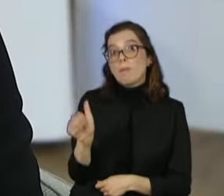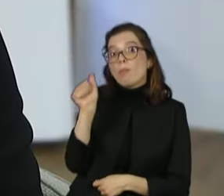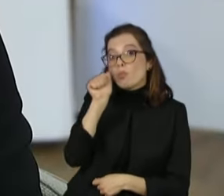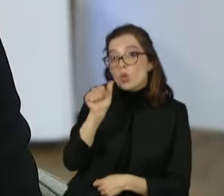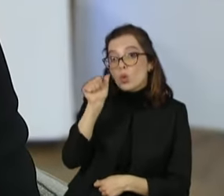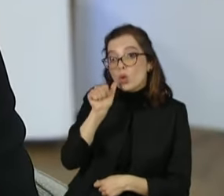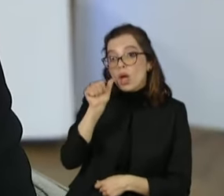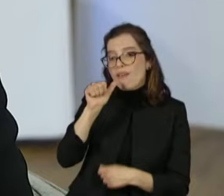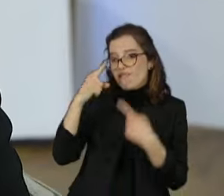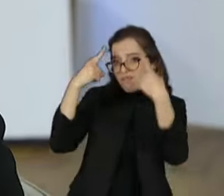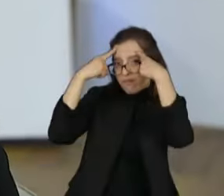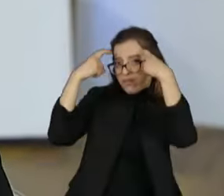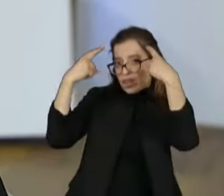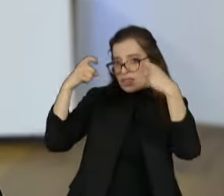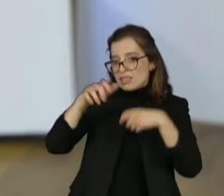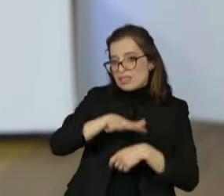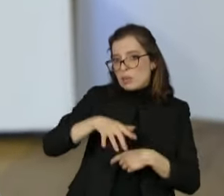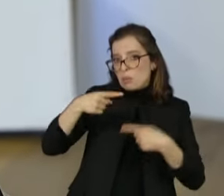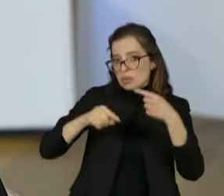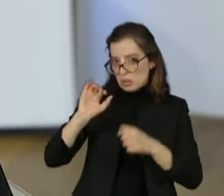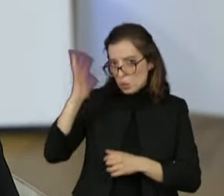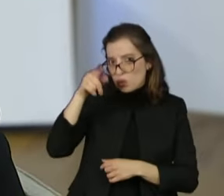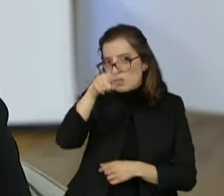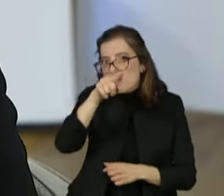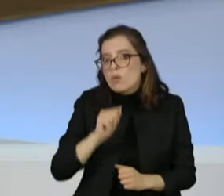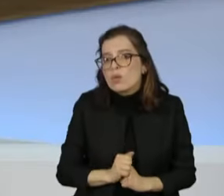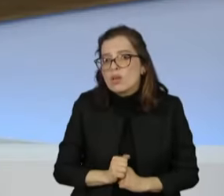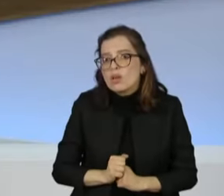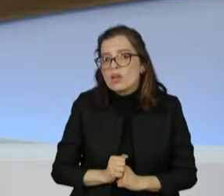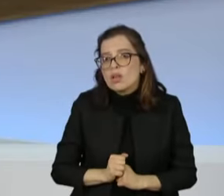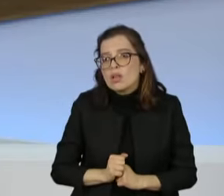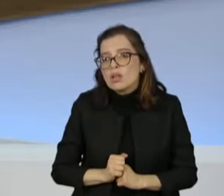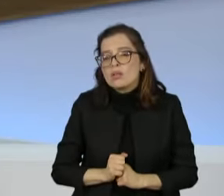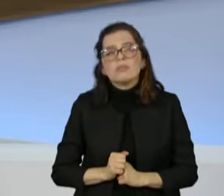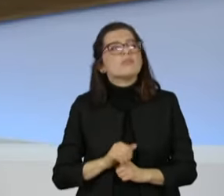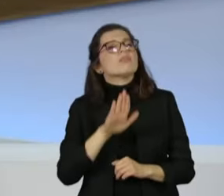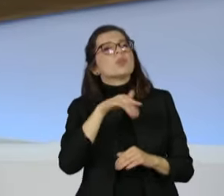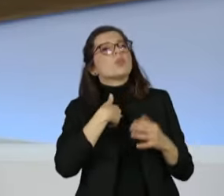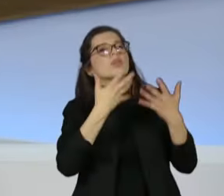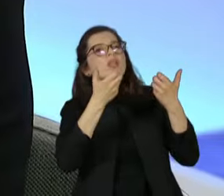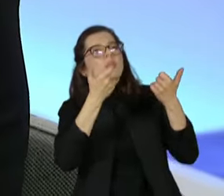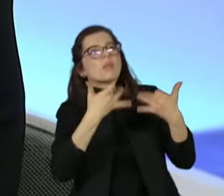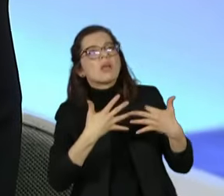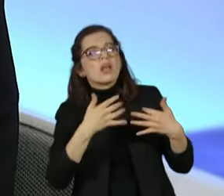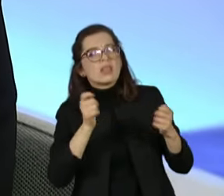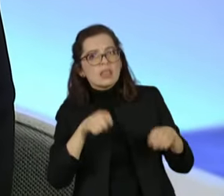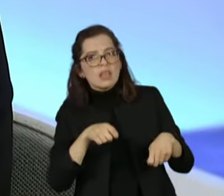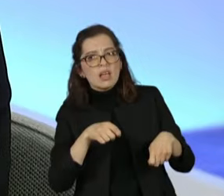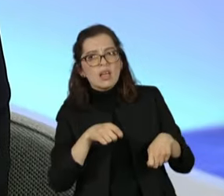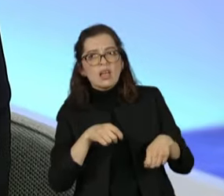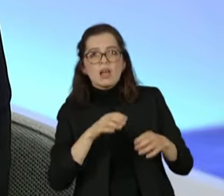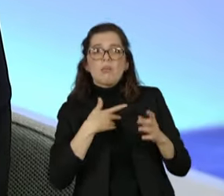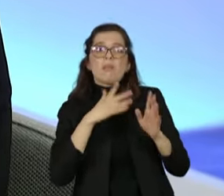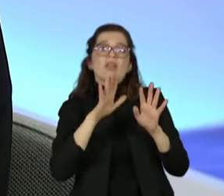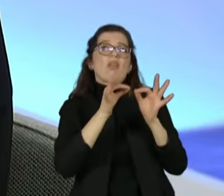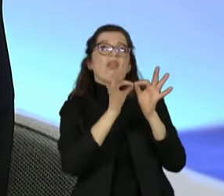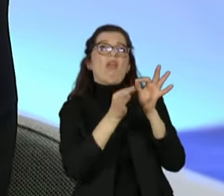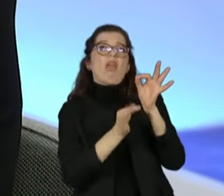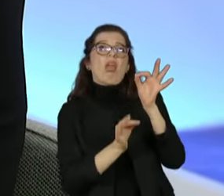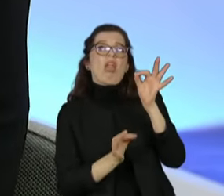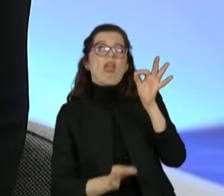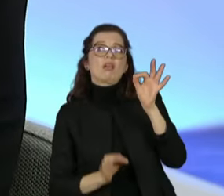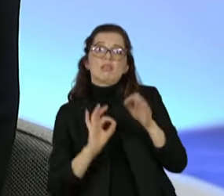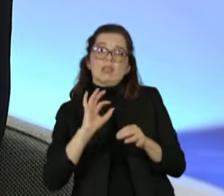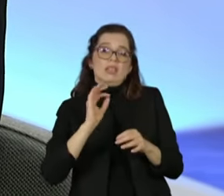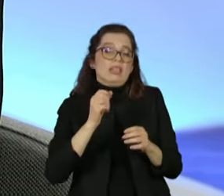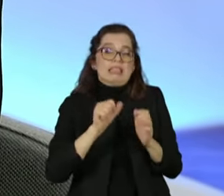Você quer que eu conte quantas vezes? Posso dar inúmeros exemplos de todos os tipos. É